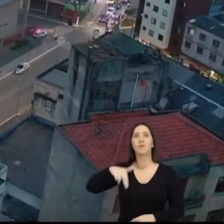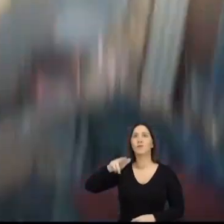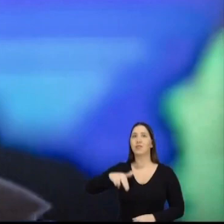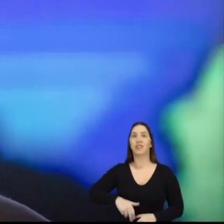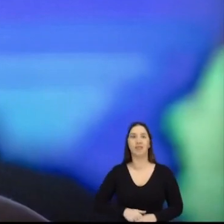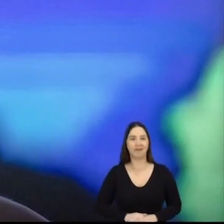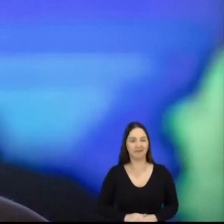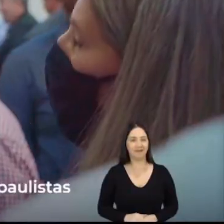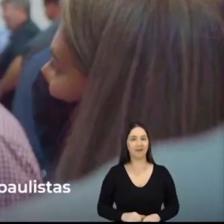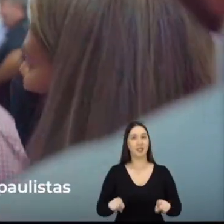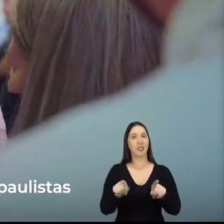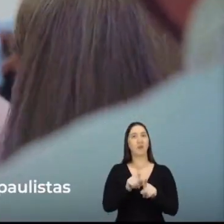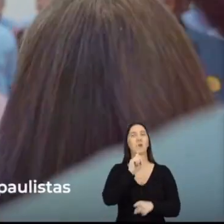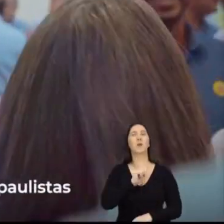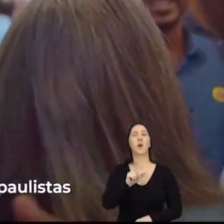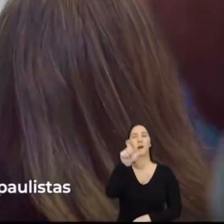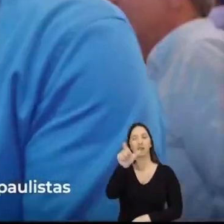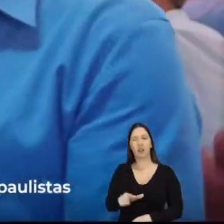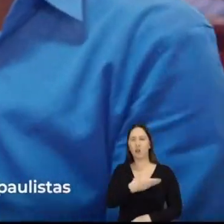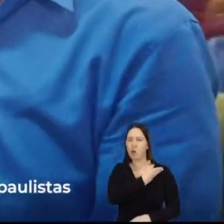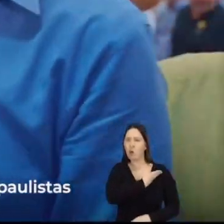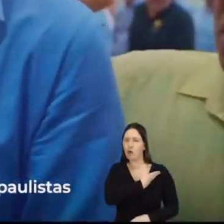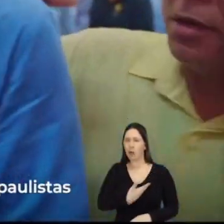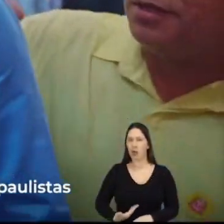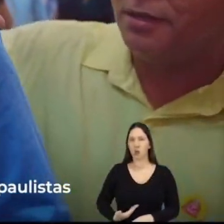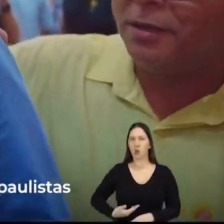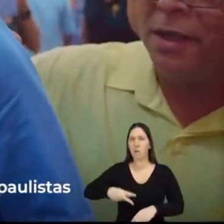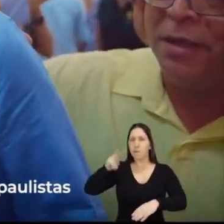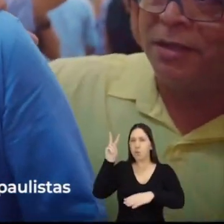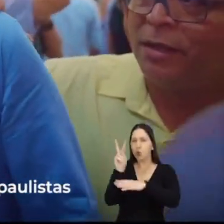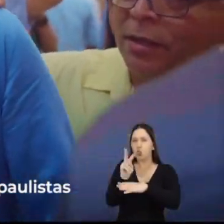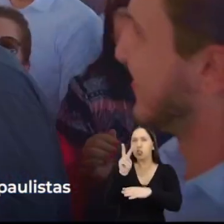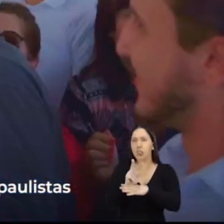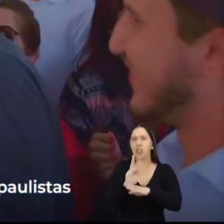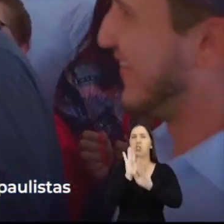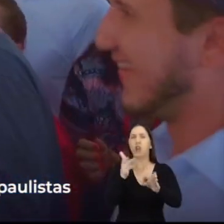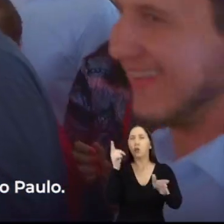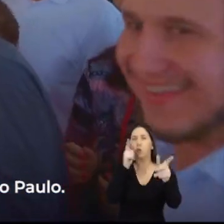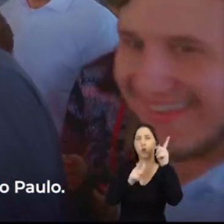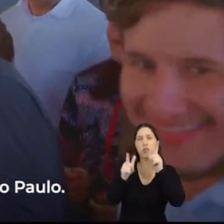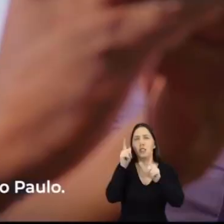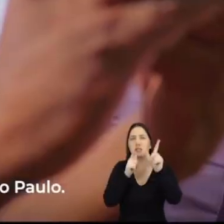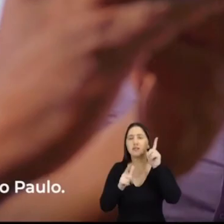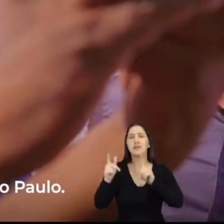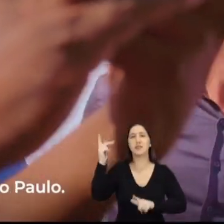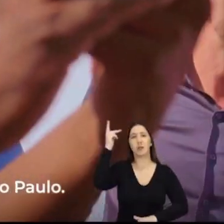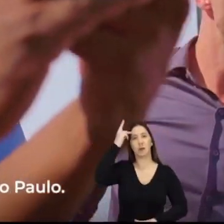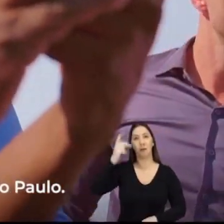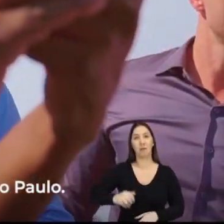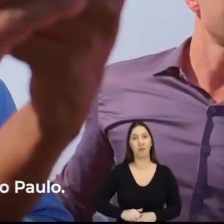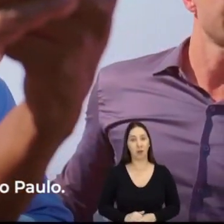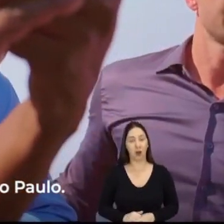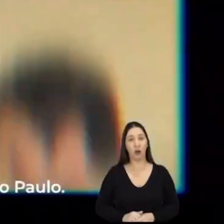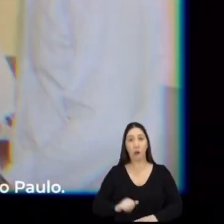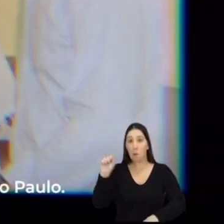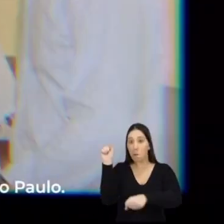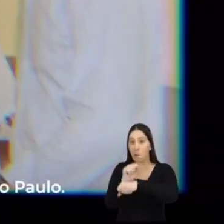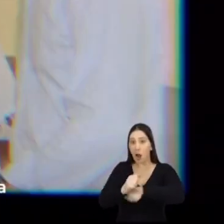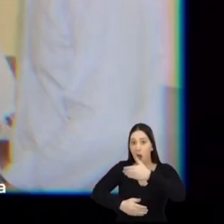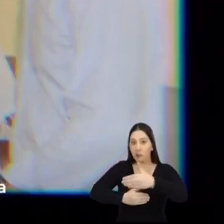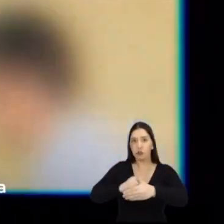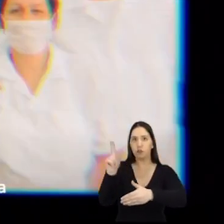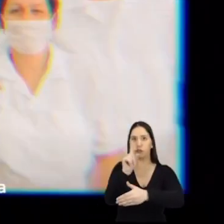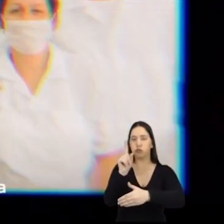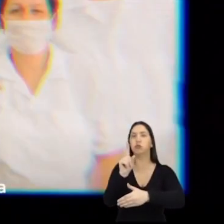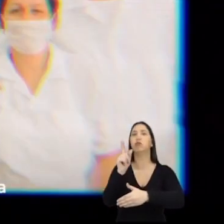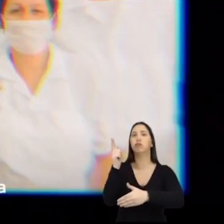E vem aí o Rodrigo. Um governador pra proteger as conquistas dos paulistas. E garantir que nada vai parar de avançar em